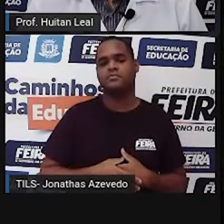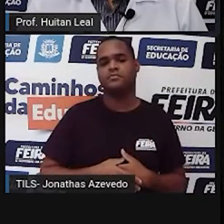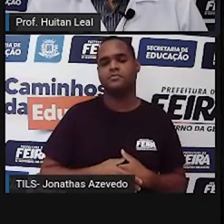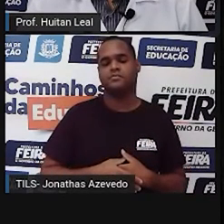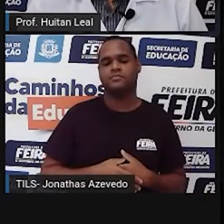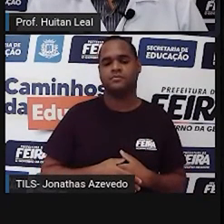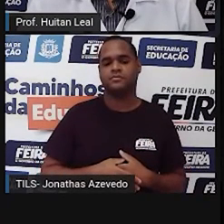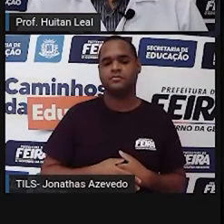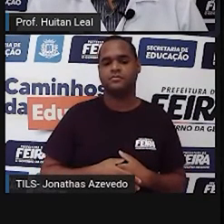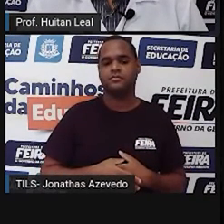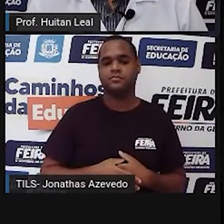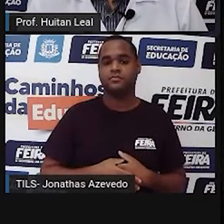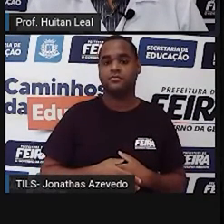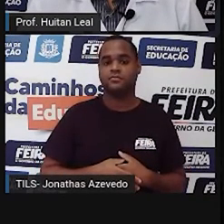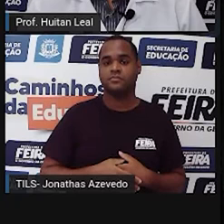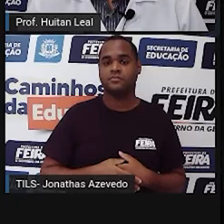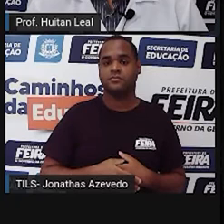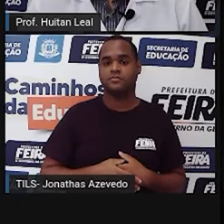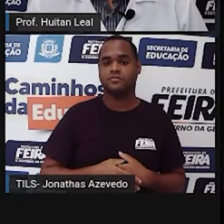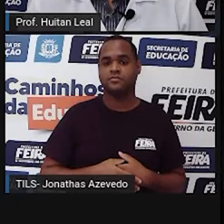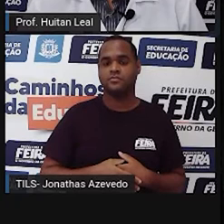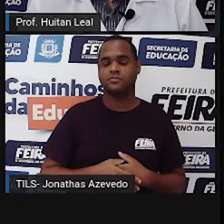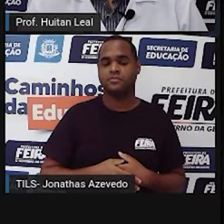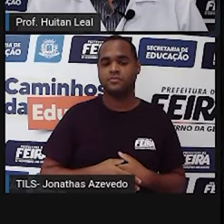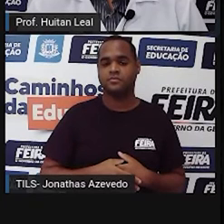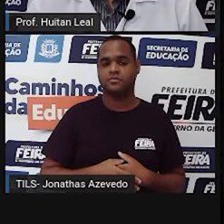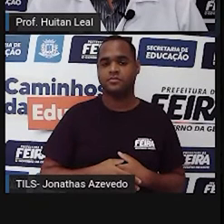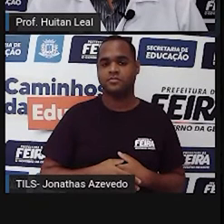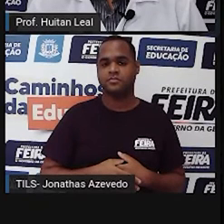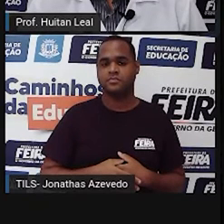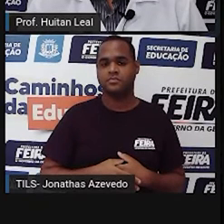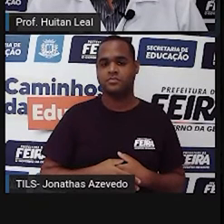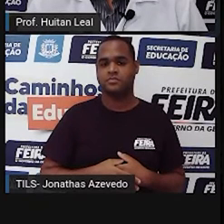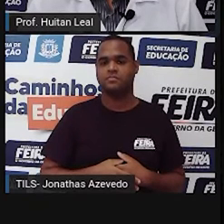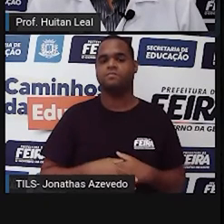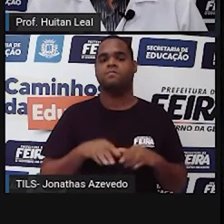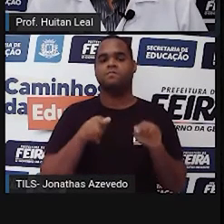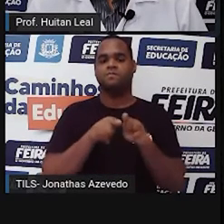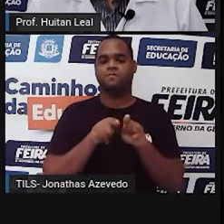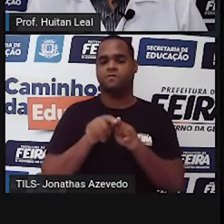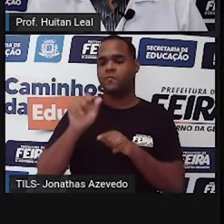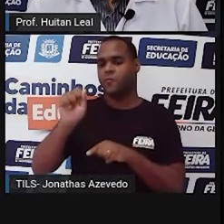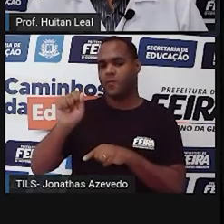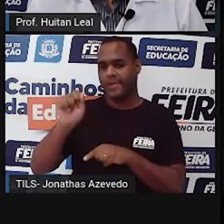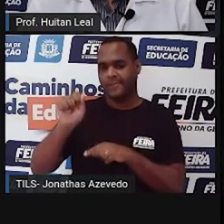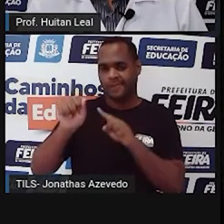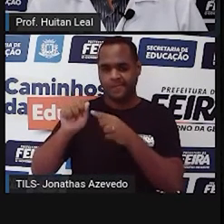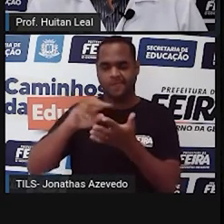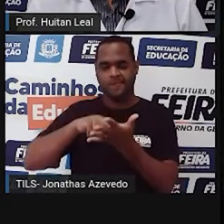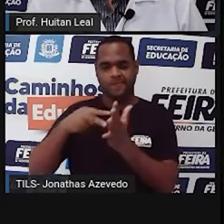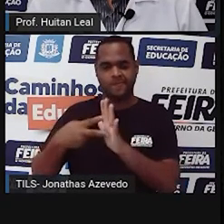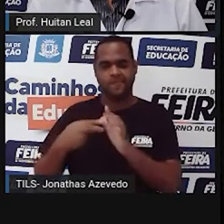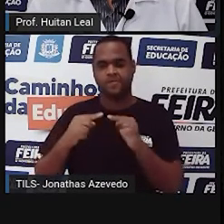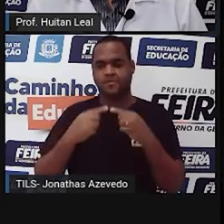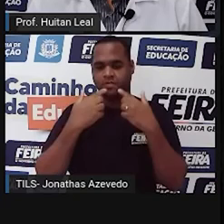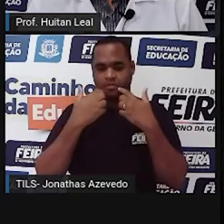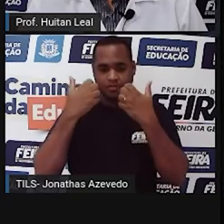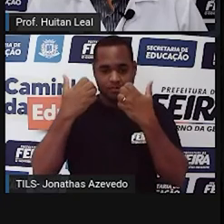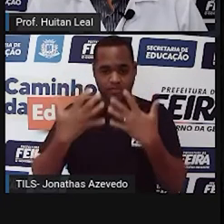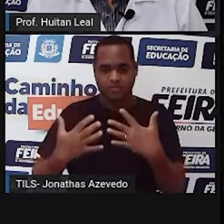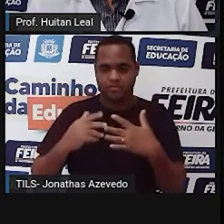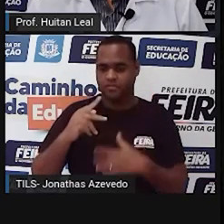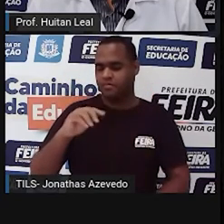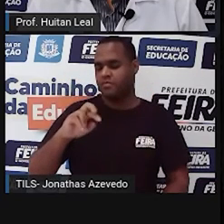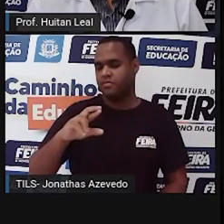Uma após outra ou outra. Também, quando o A significa essa expressão, ele é